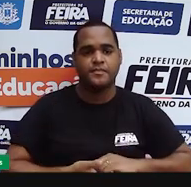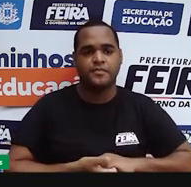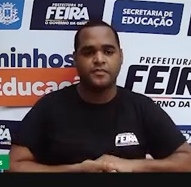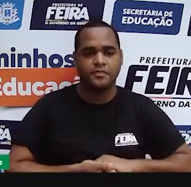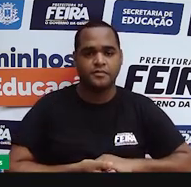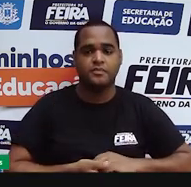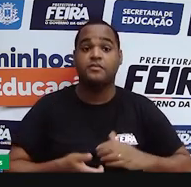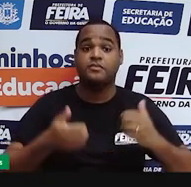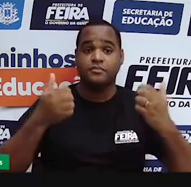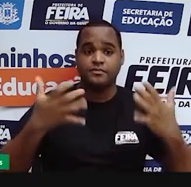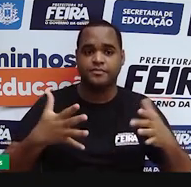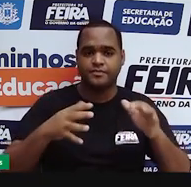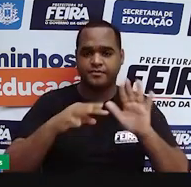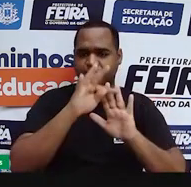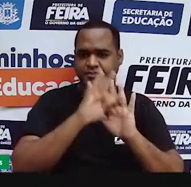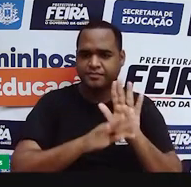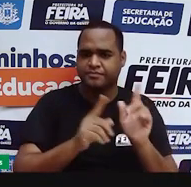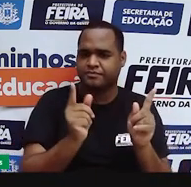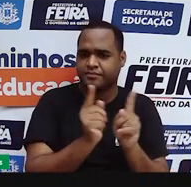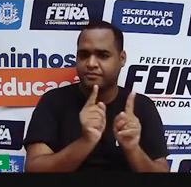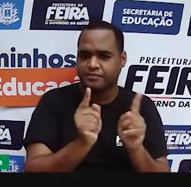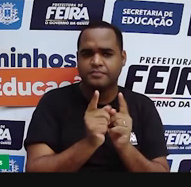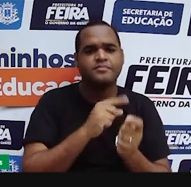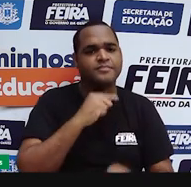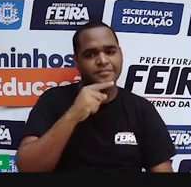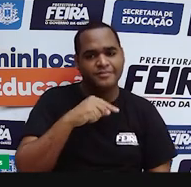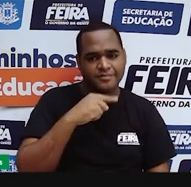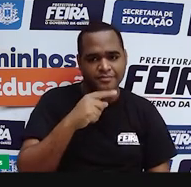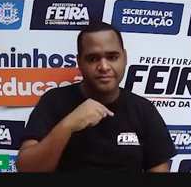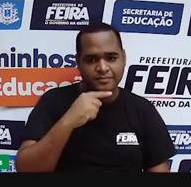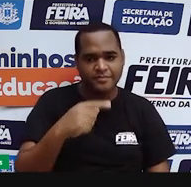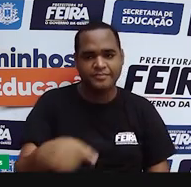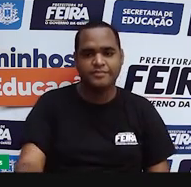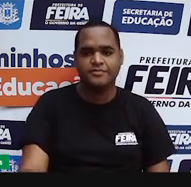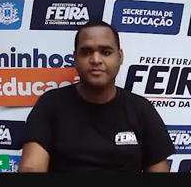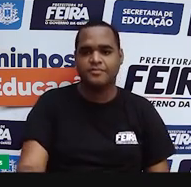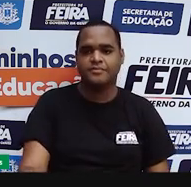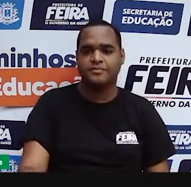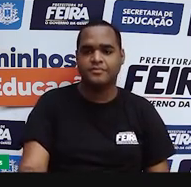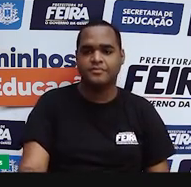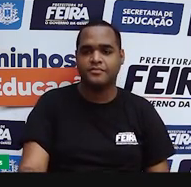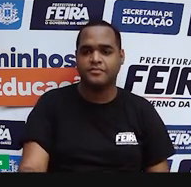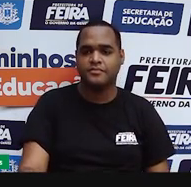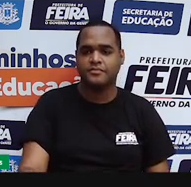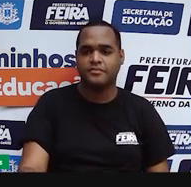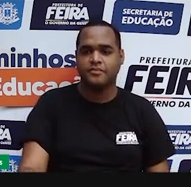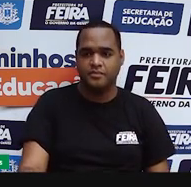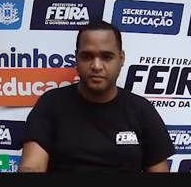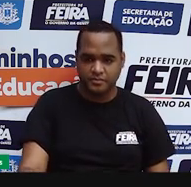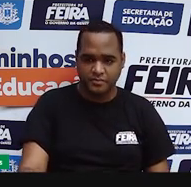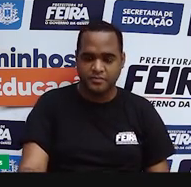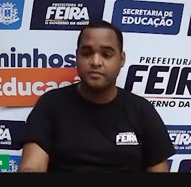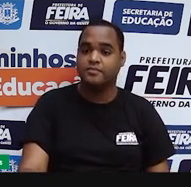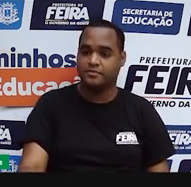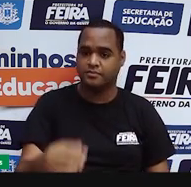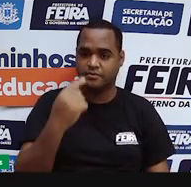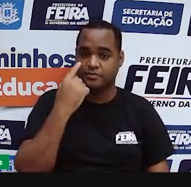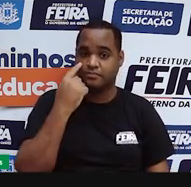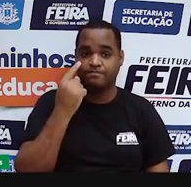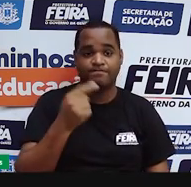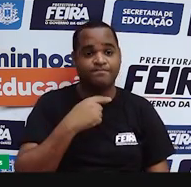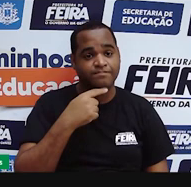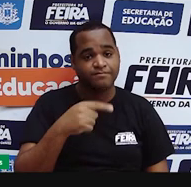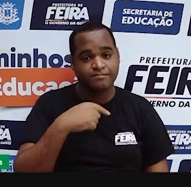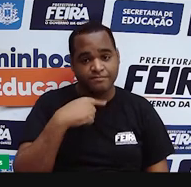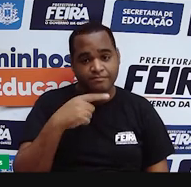Texto muito pequeno. Ele não conseguiu ler o que eu estava falando. Vamos lá. Ah, sim. Nesse caso aqui, a gente não consegue